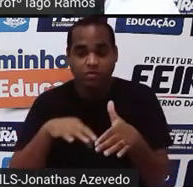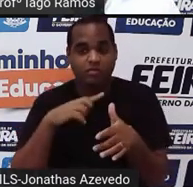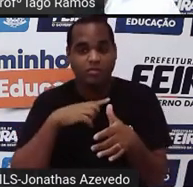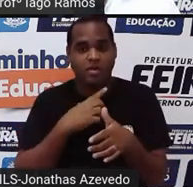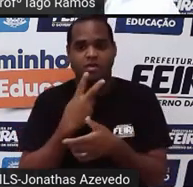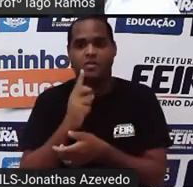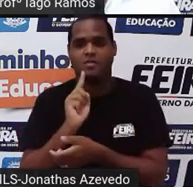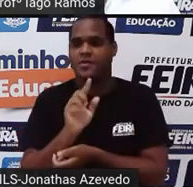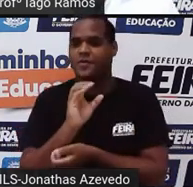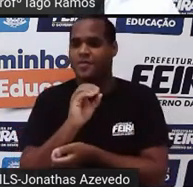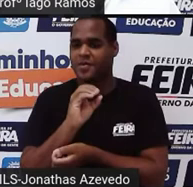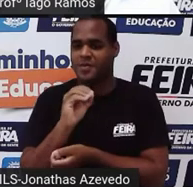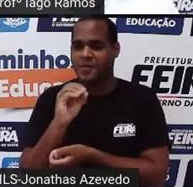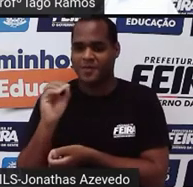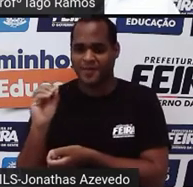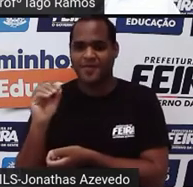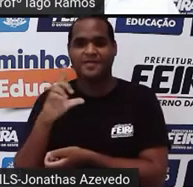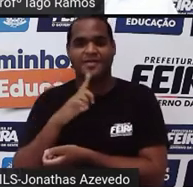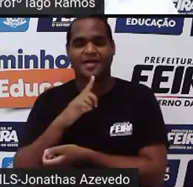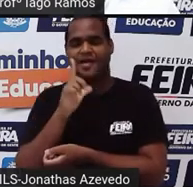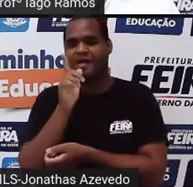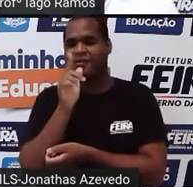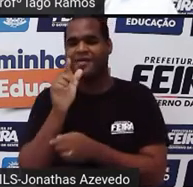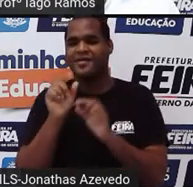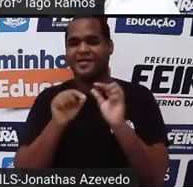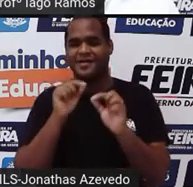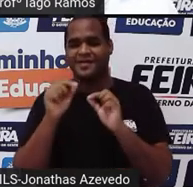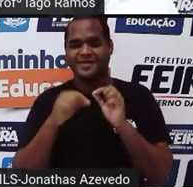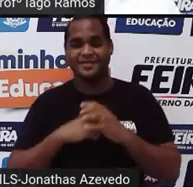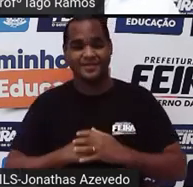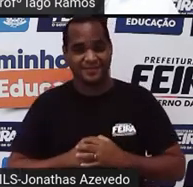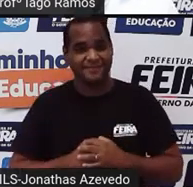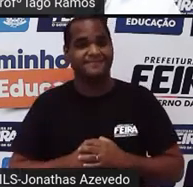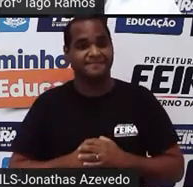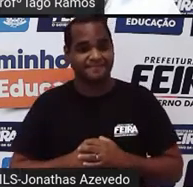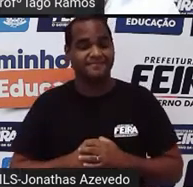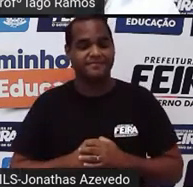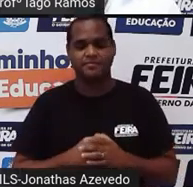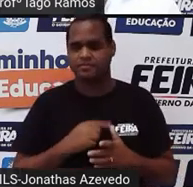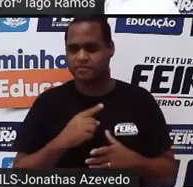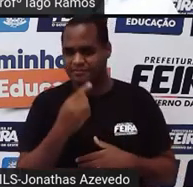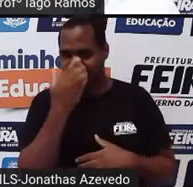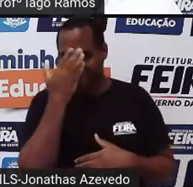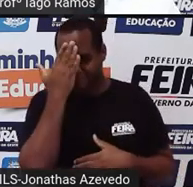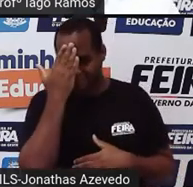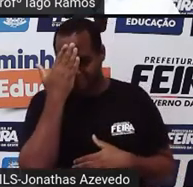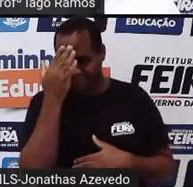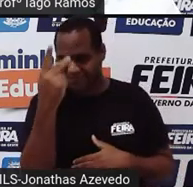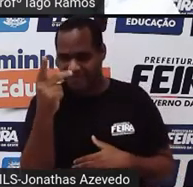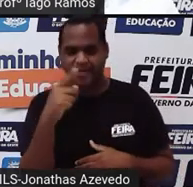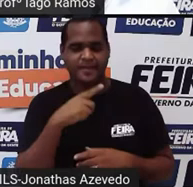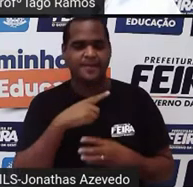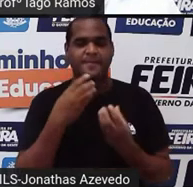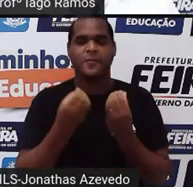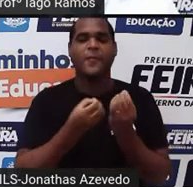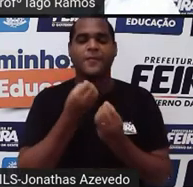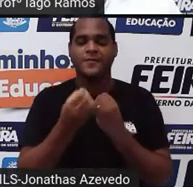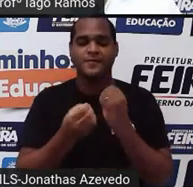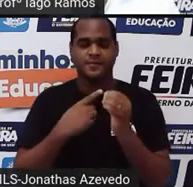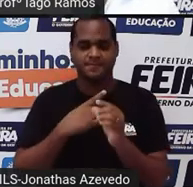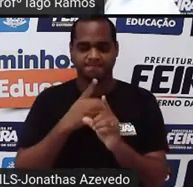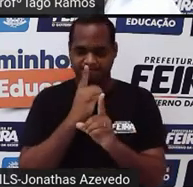mil litros de água? Será que você saberia encontrar